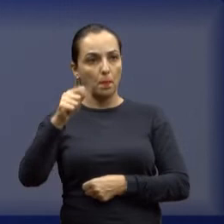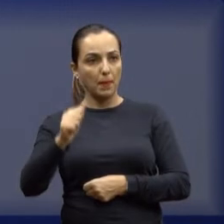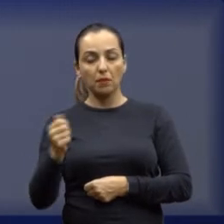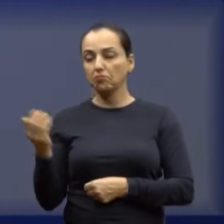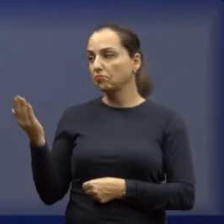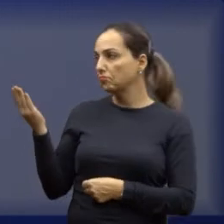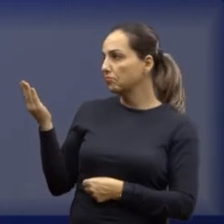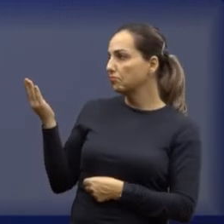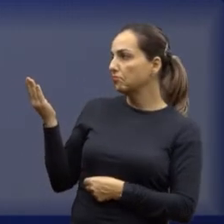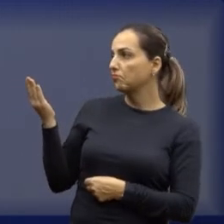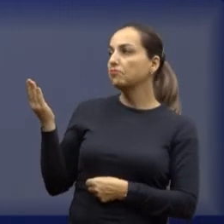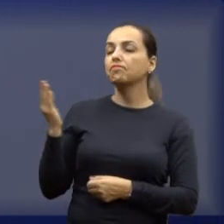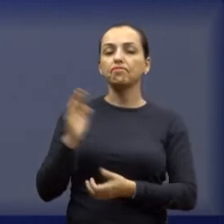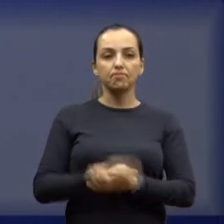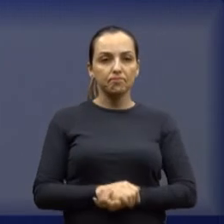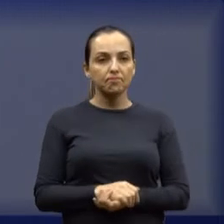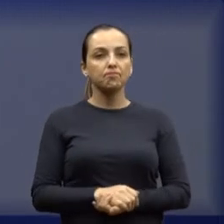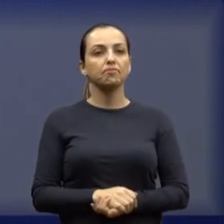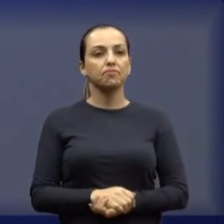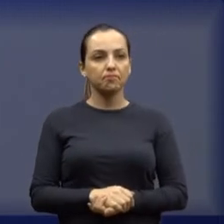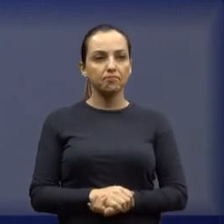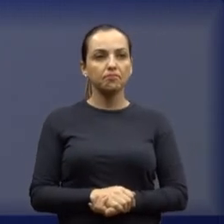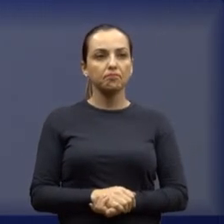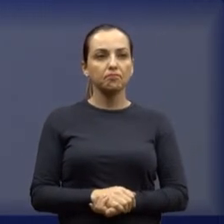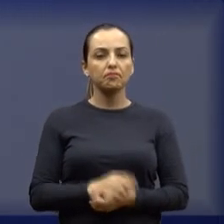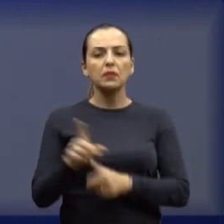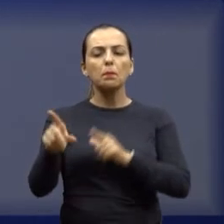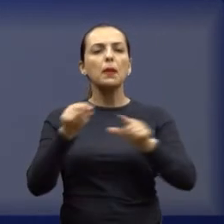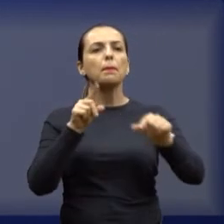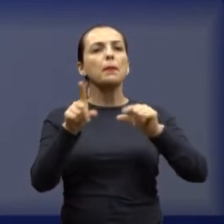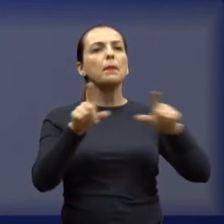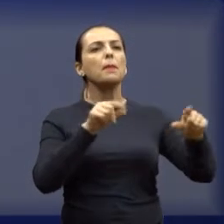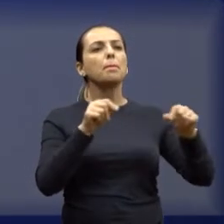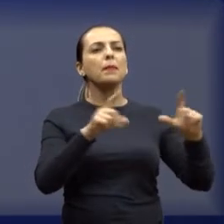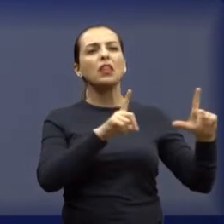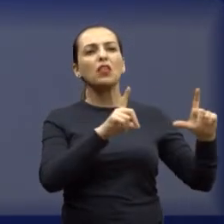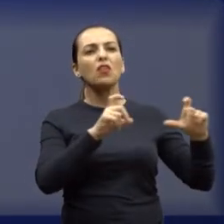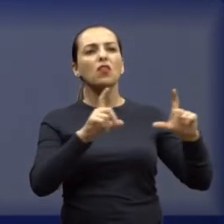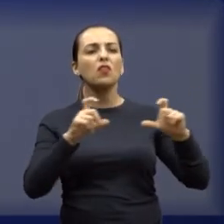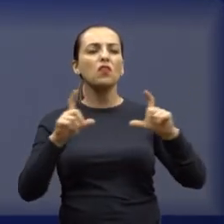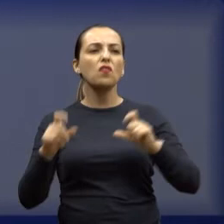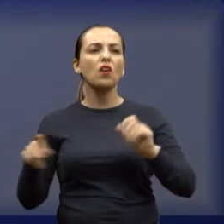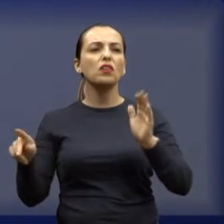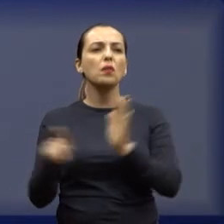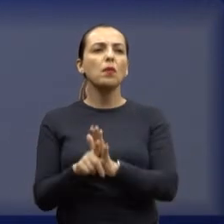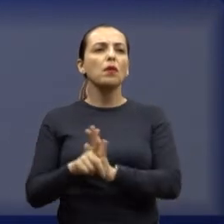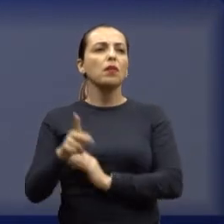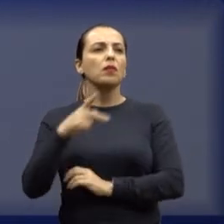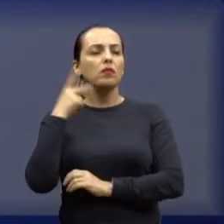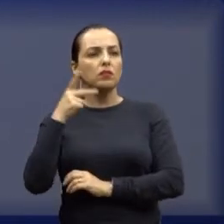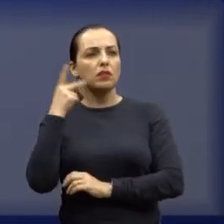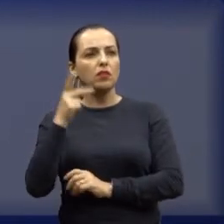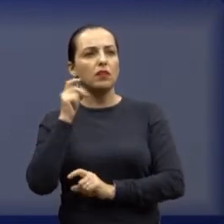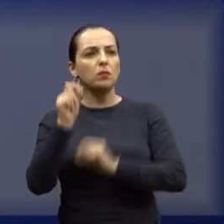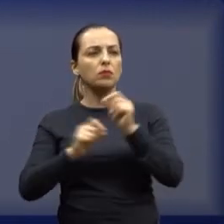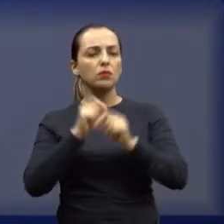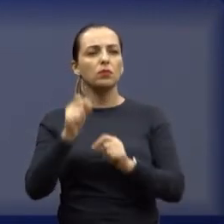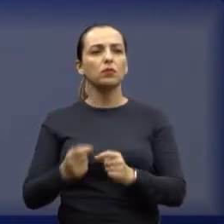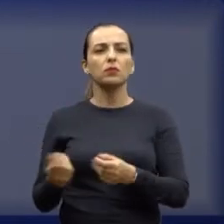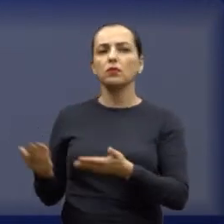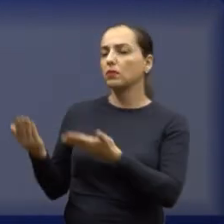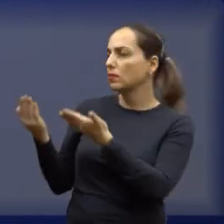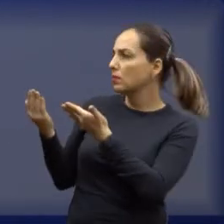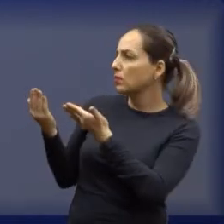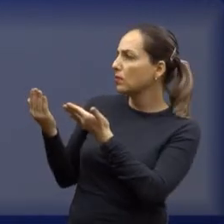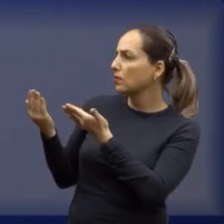quarteirões. E eu fiz aqui um apanhado de uma coletânea de fotos de vereadores ao passar do tempo. Começamos,